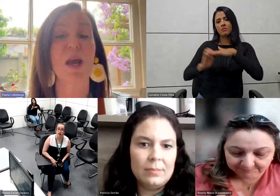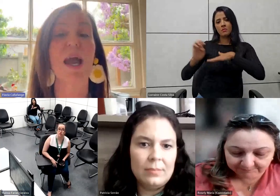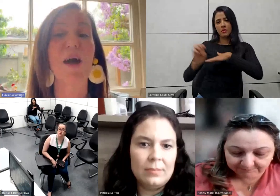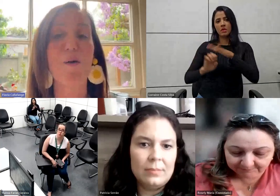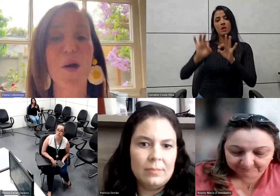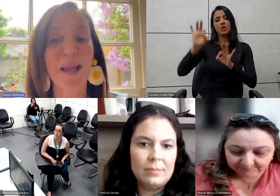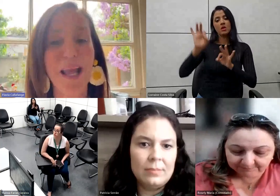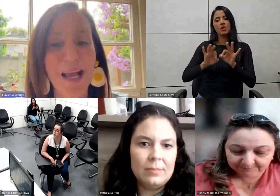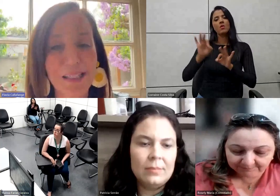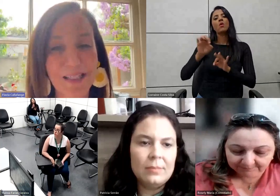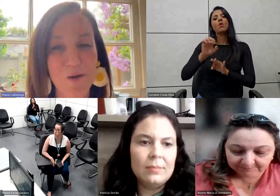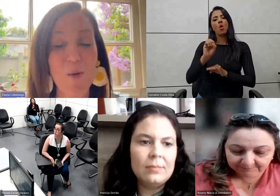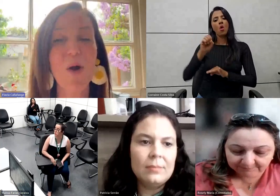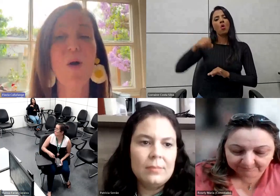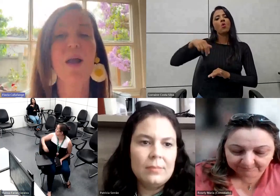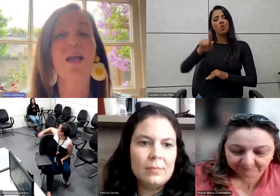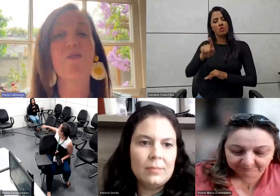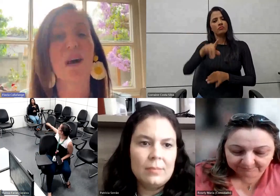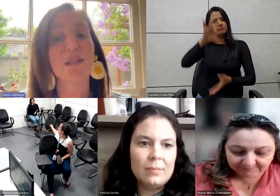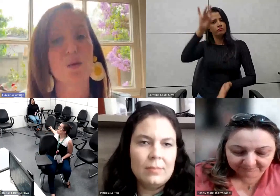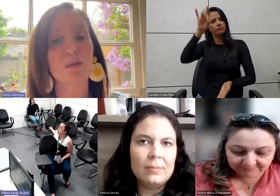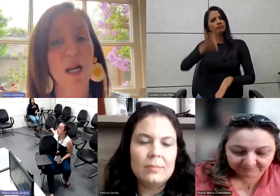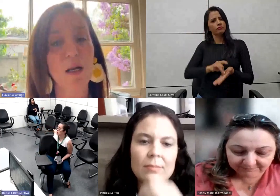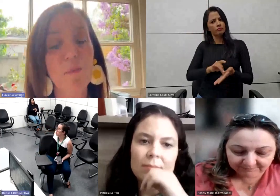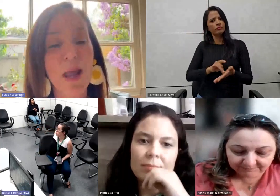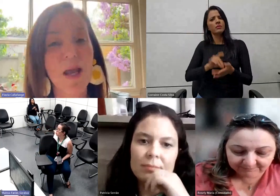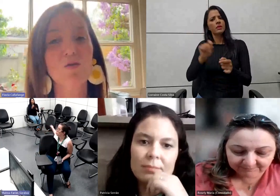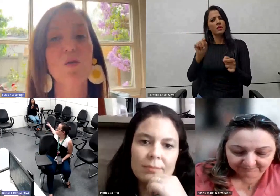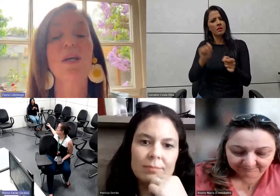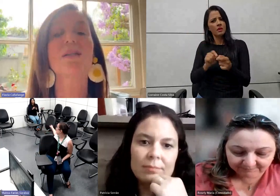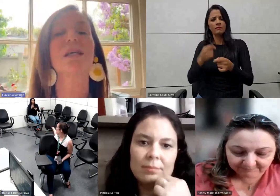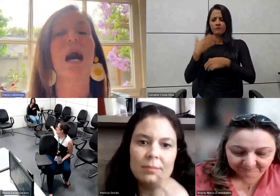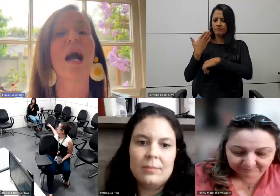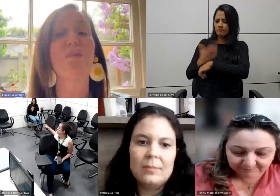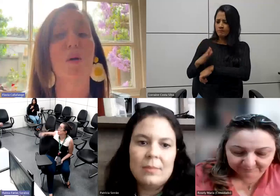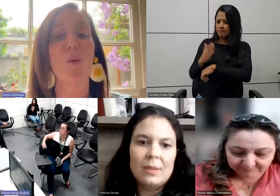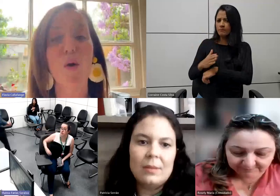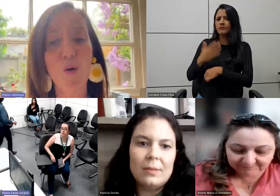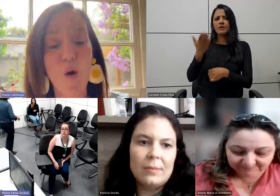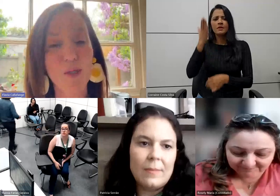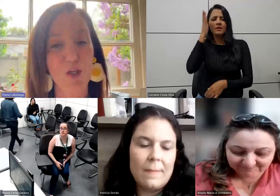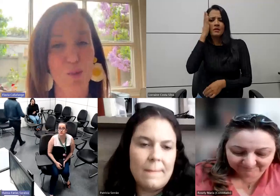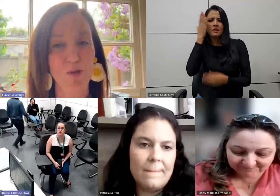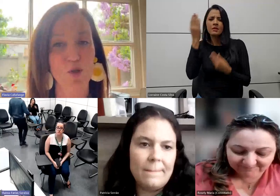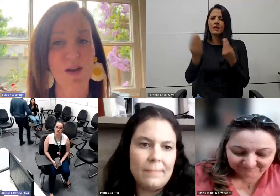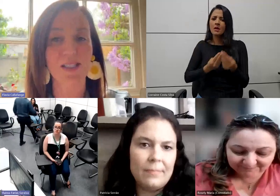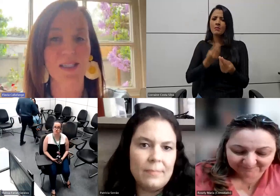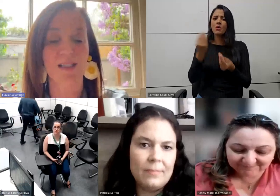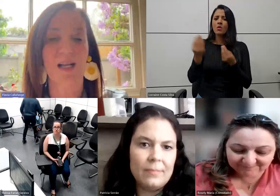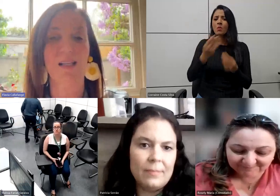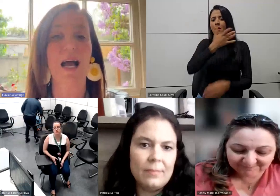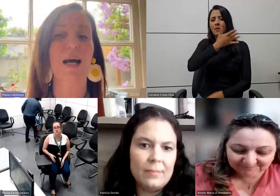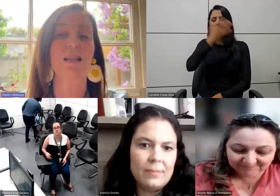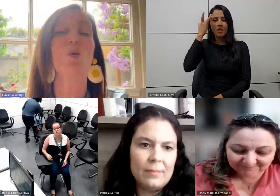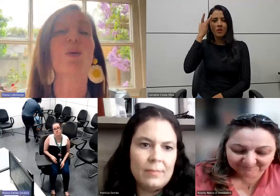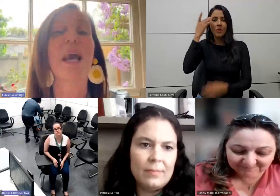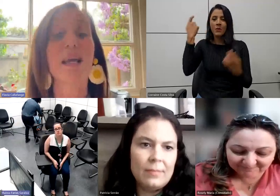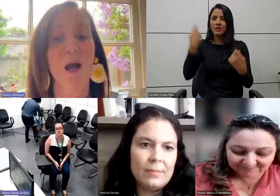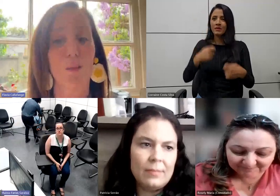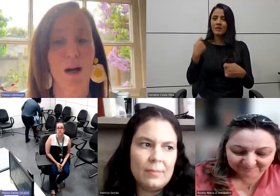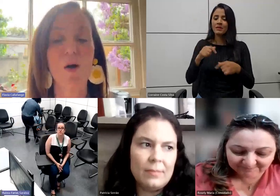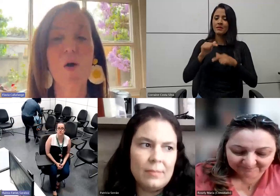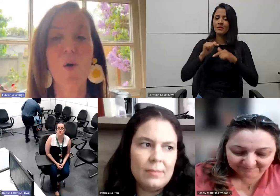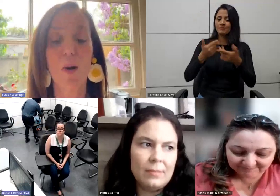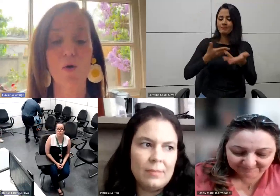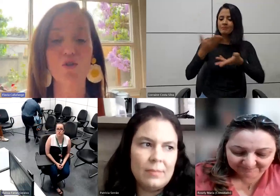organizações que reconheçam e que façam um treinamento, que saibam como essas pessoas devem ser tratadas e